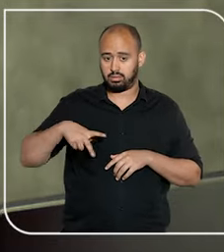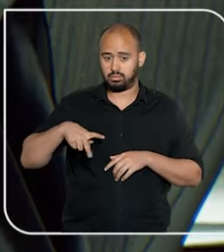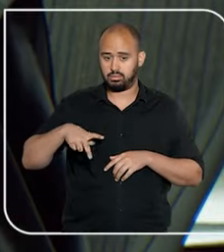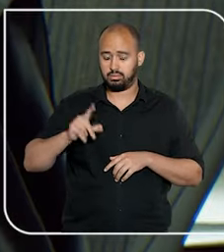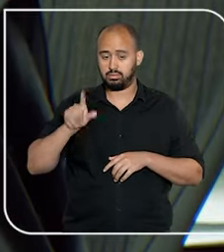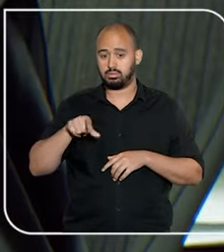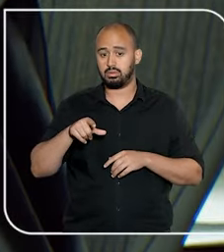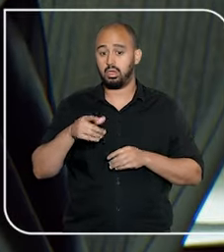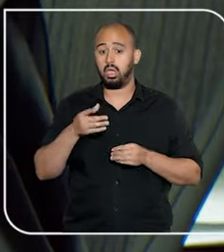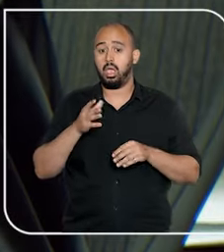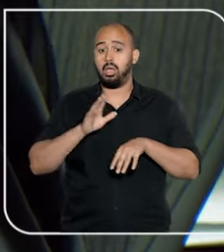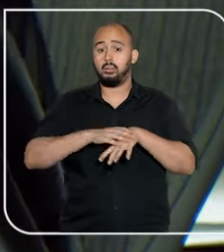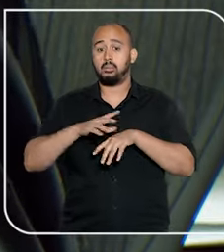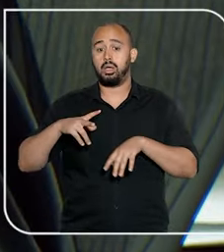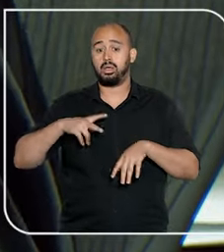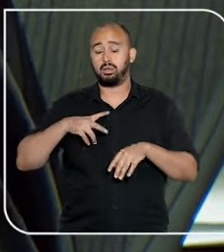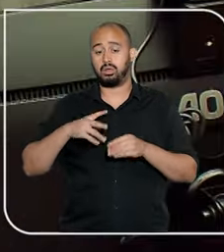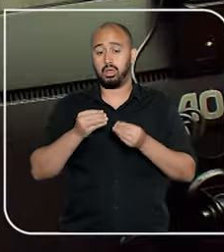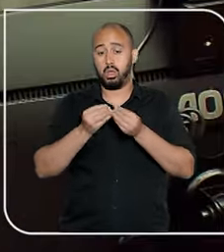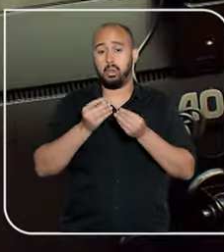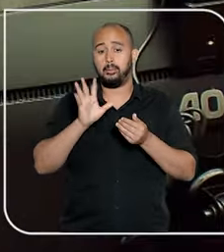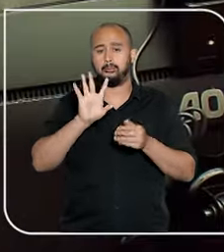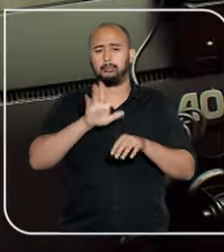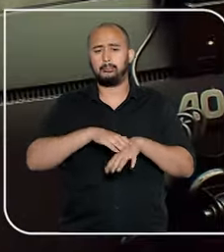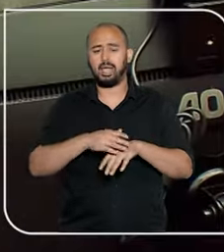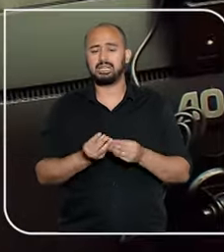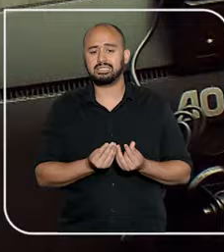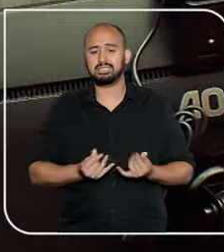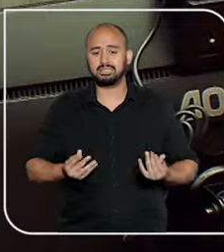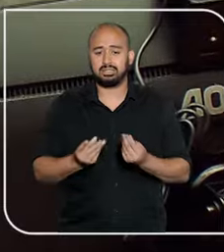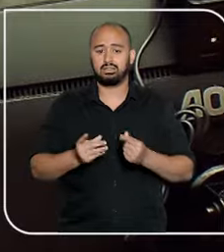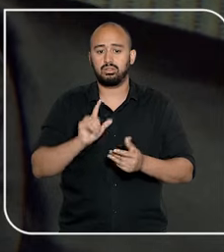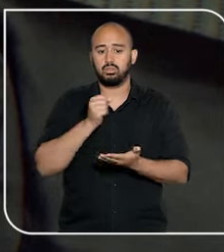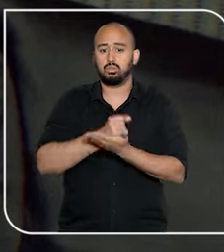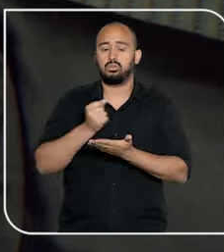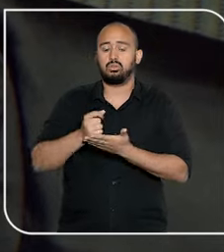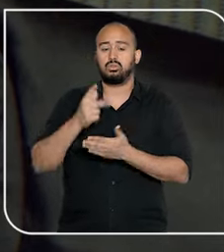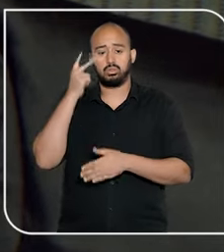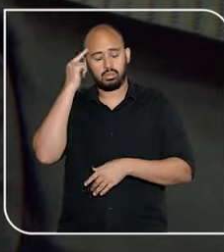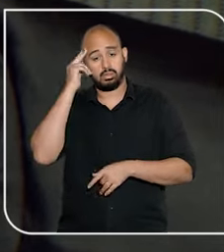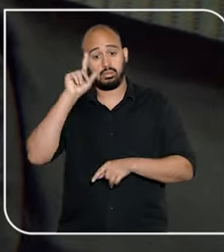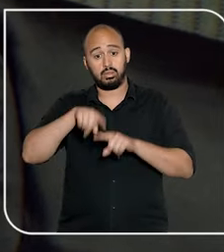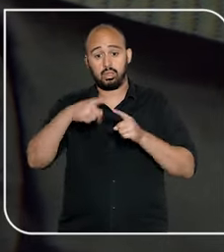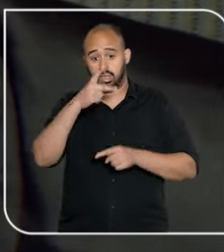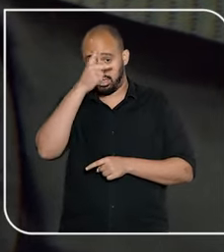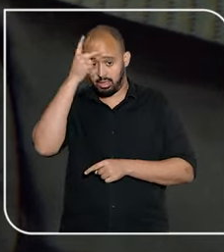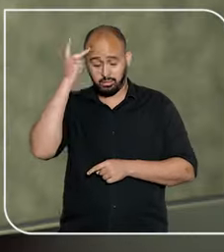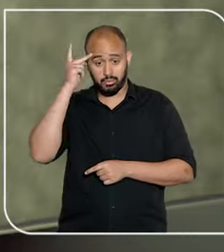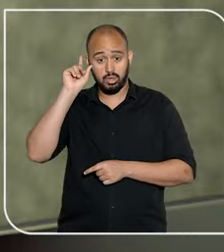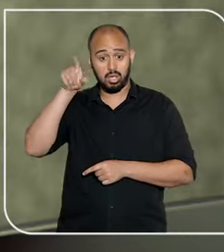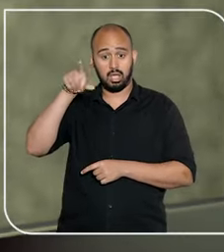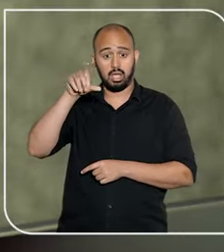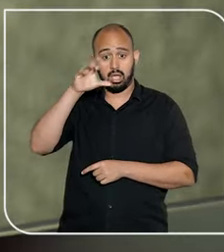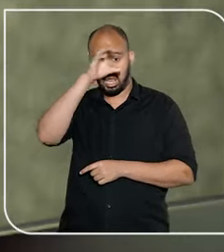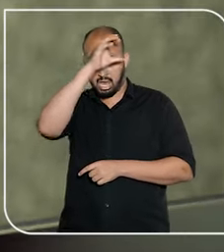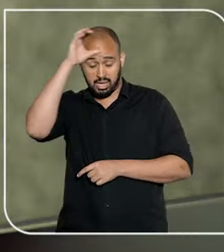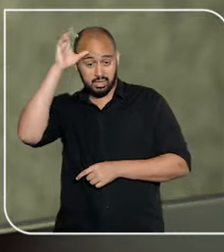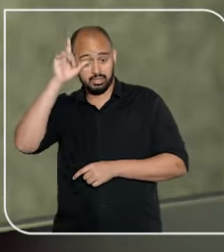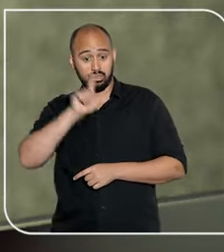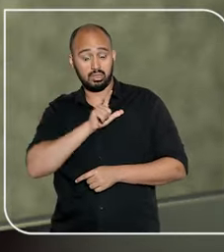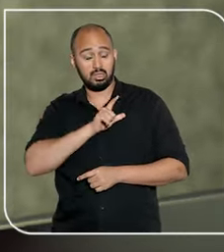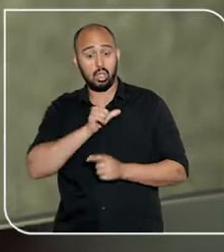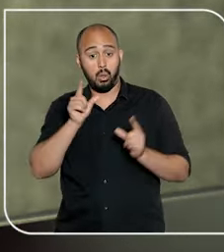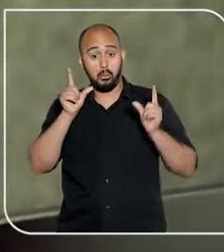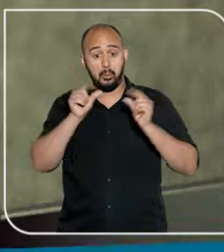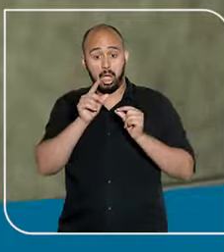estes planos são considerados mais vulneráveis que os contratos tradicionais, já que, para ele, o contratante tem menos poder